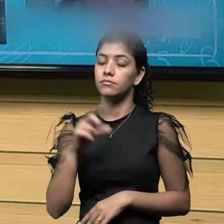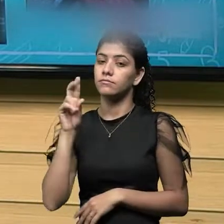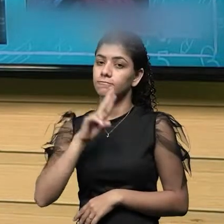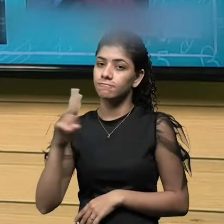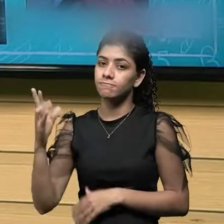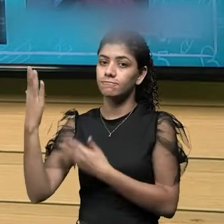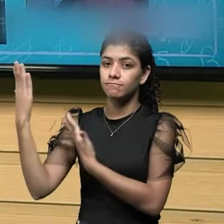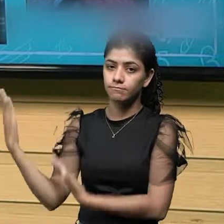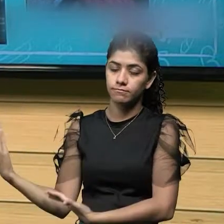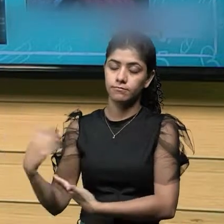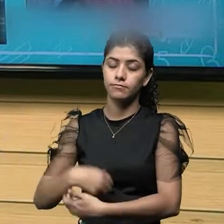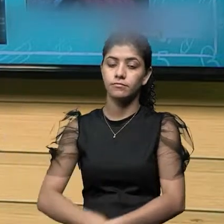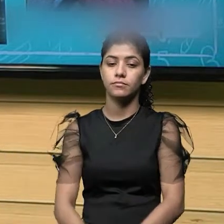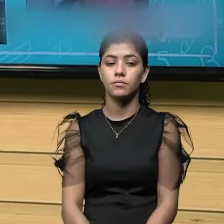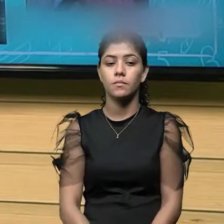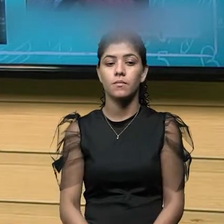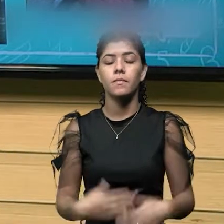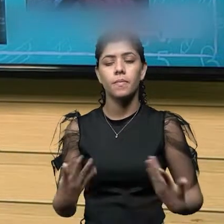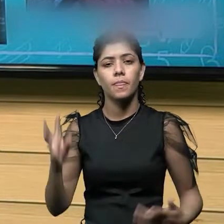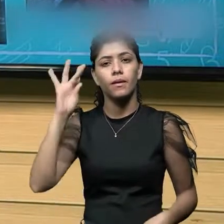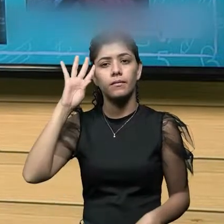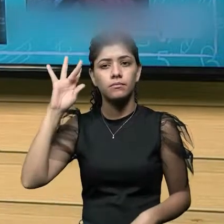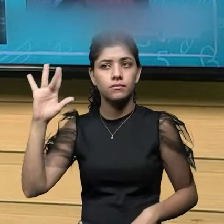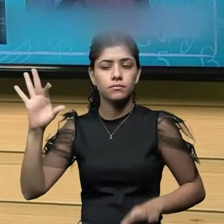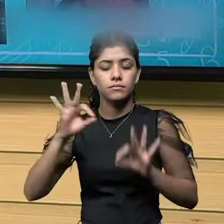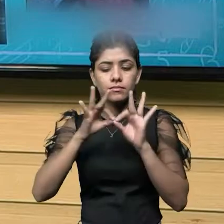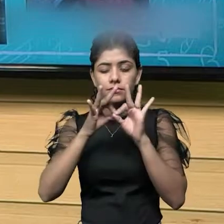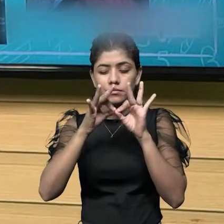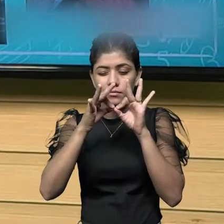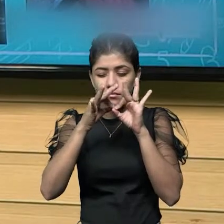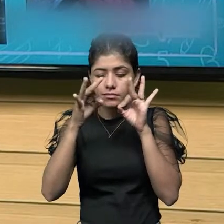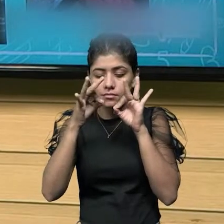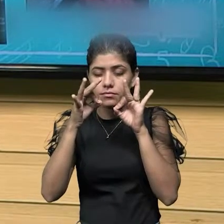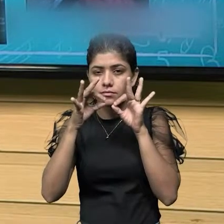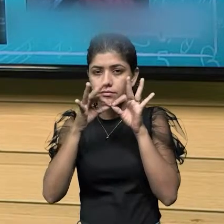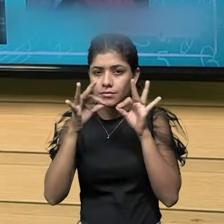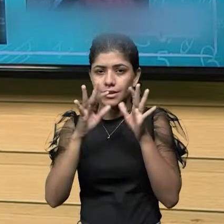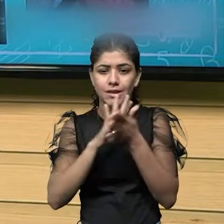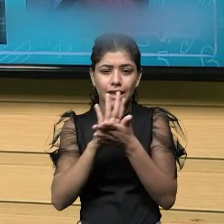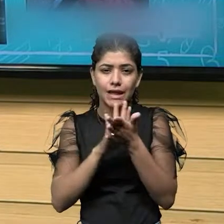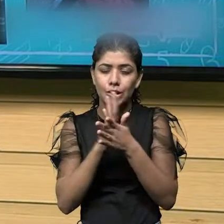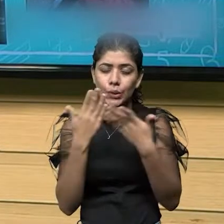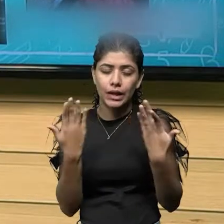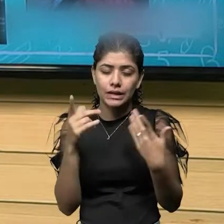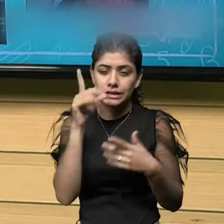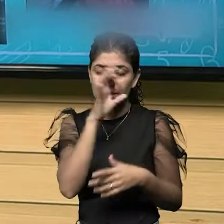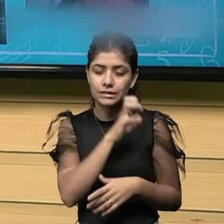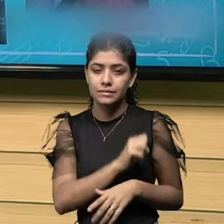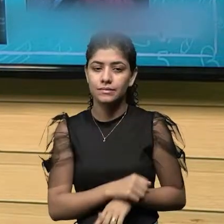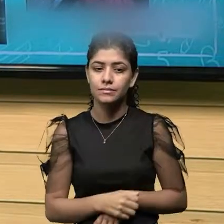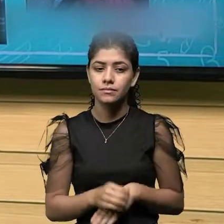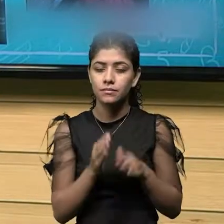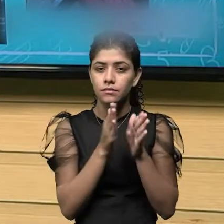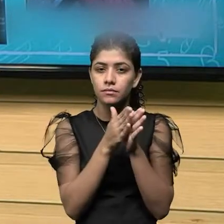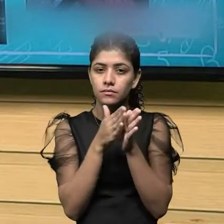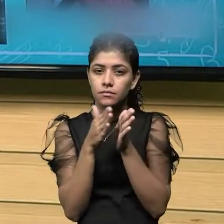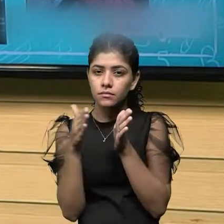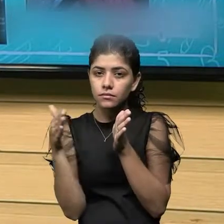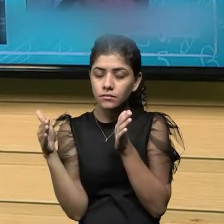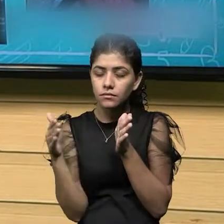de micrômetro. Então, imagina essa distância, é muito pequena. É aquele espaçozinho entre